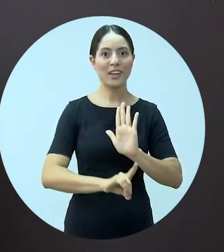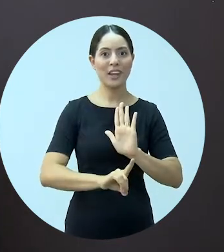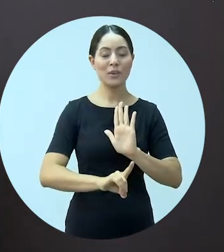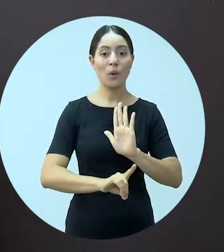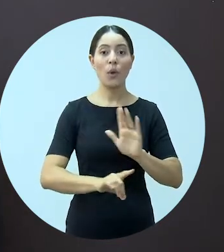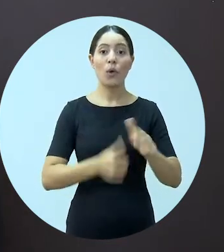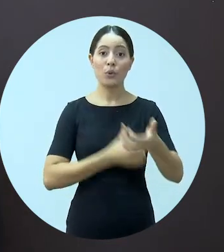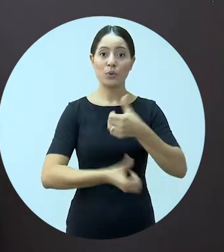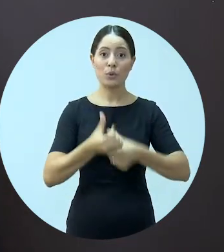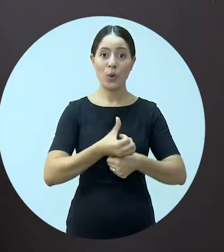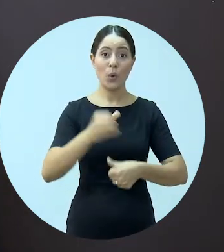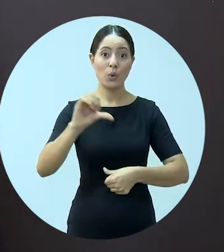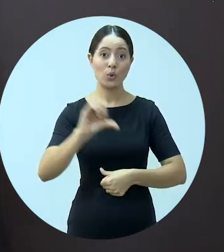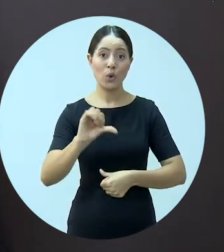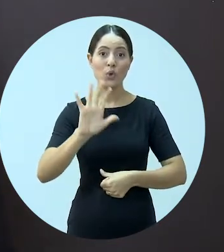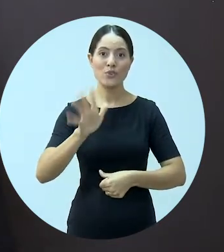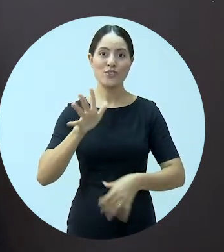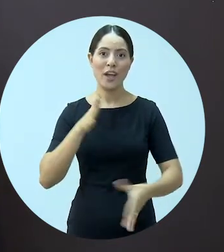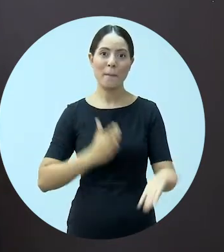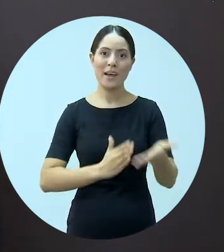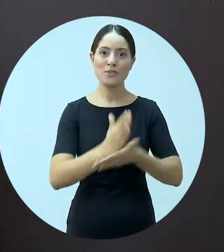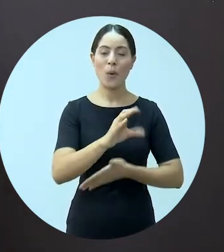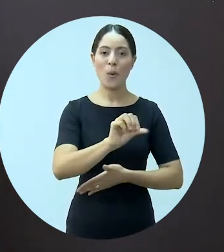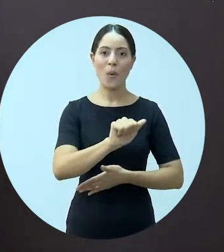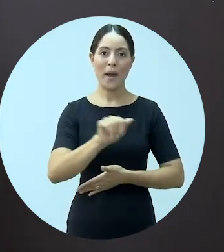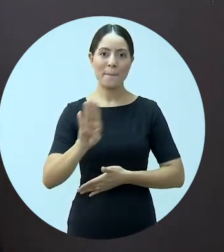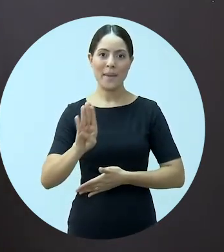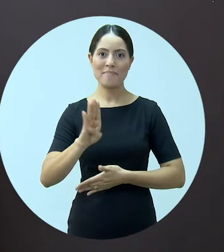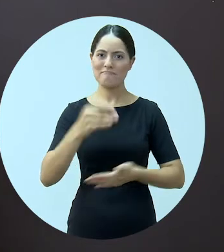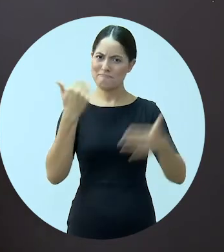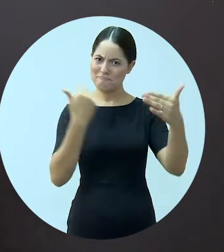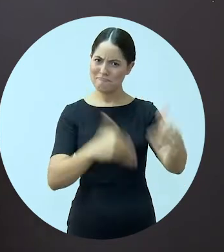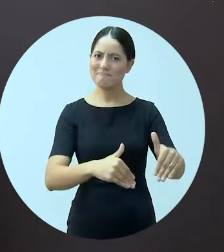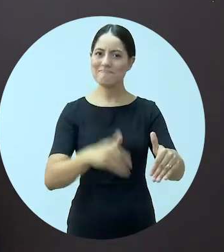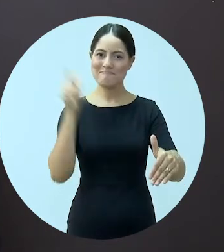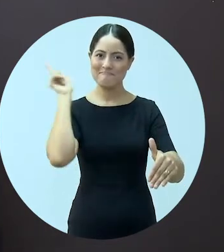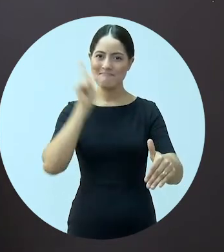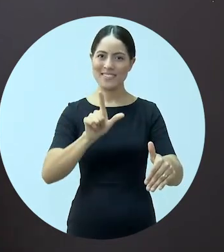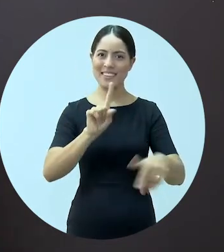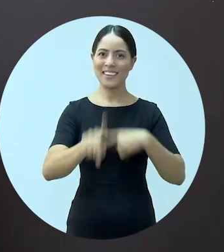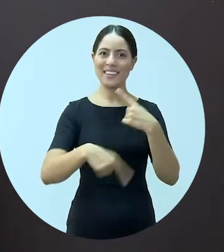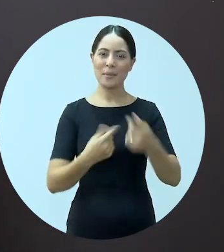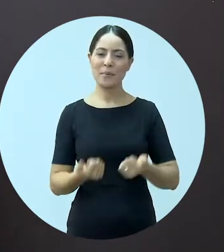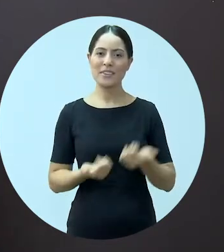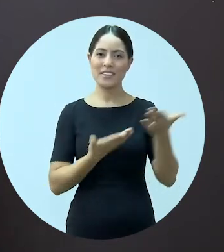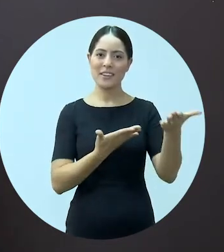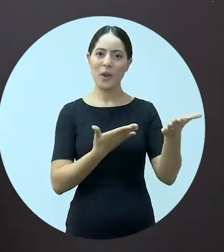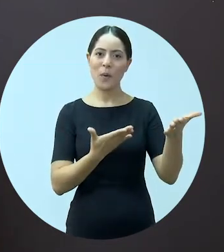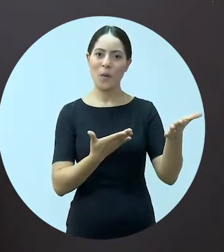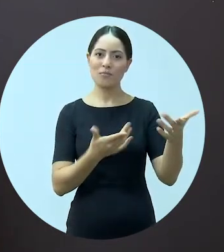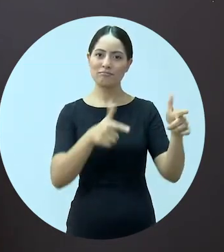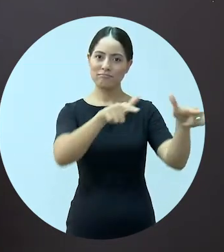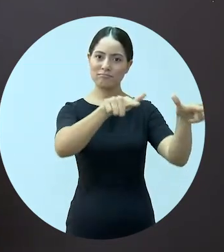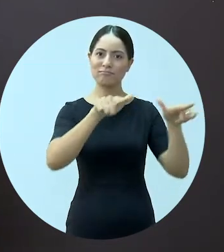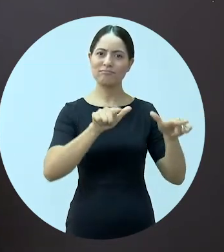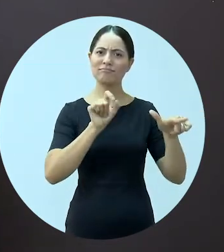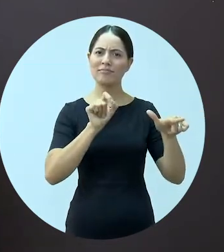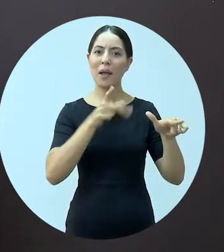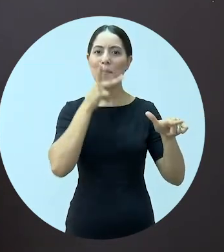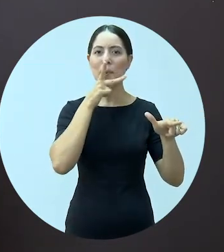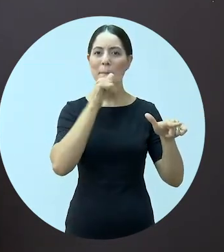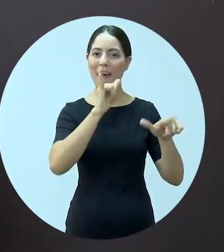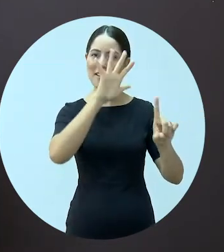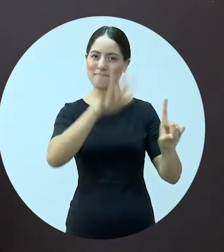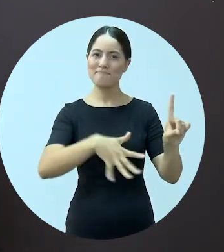havia passado no exame de órgão. Na formatura, já como advogado, o rapaz dedicou o diploma ao pai, que é garim, e se